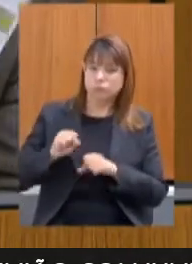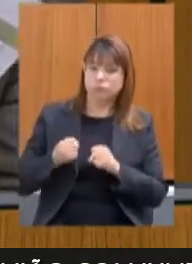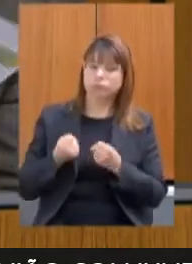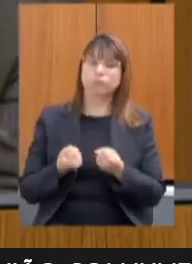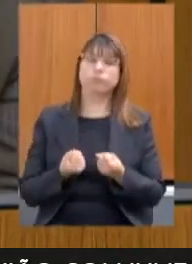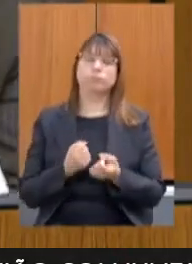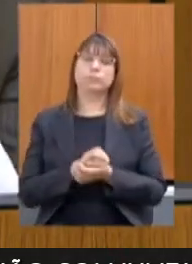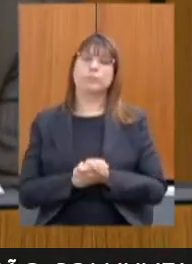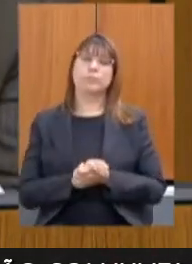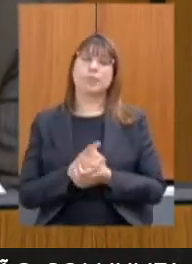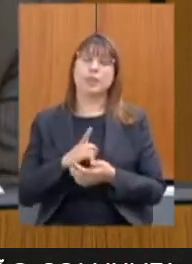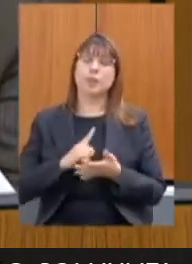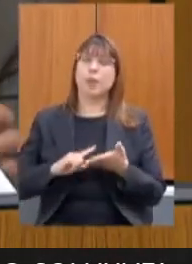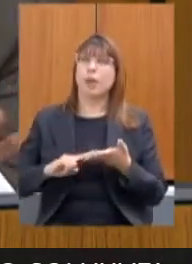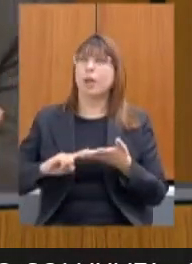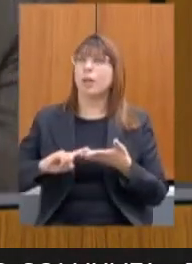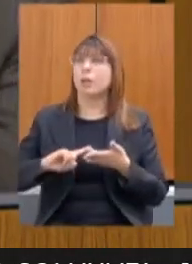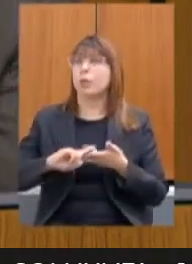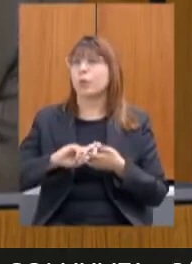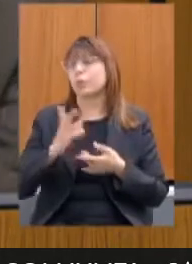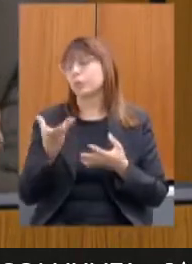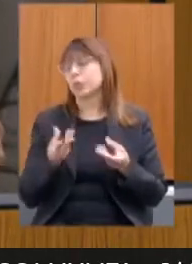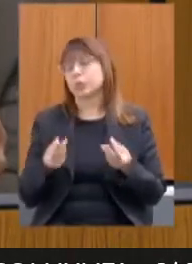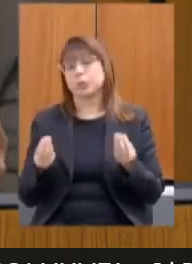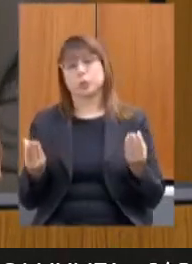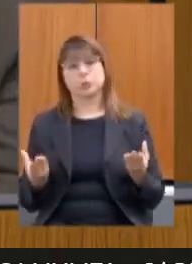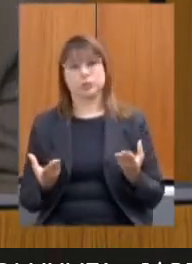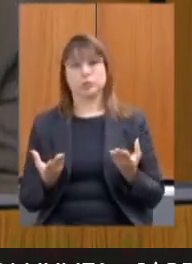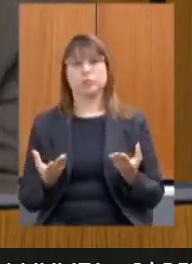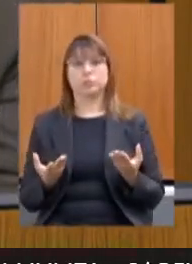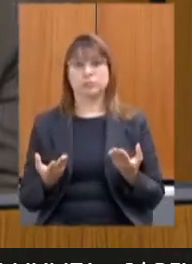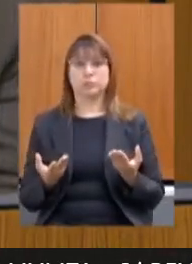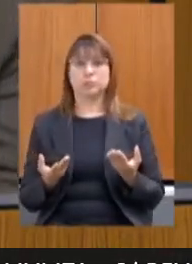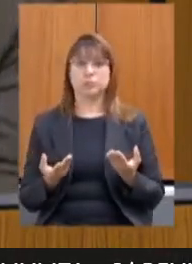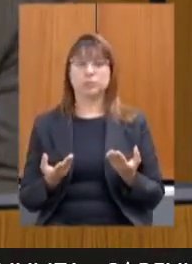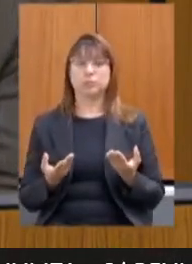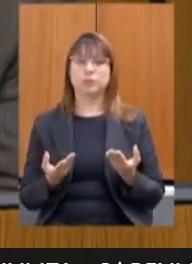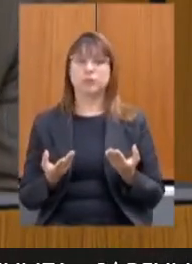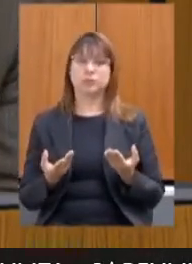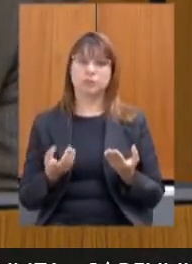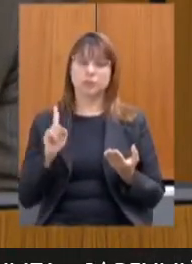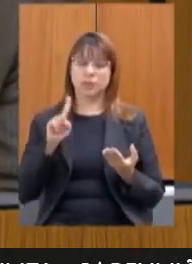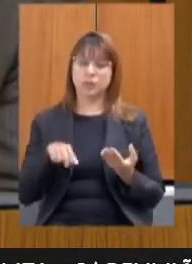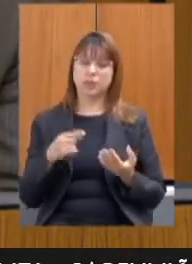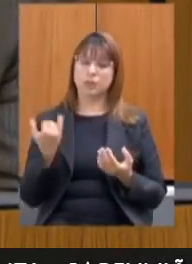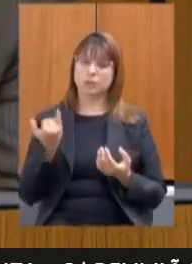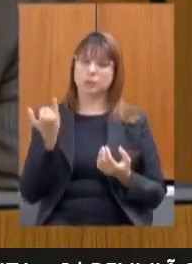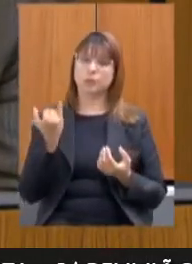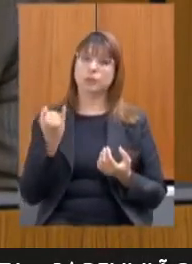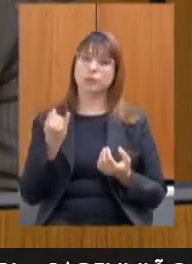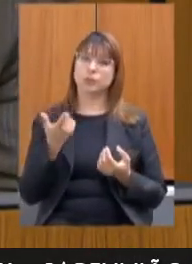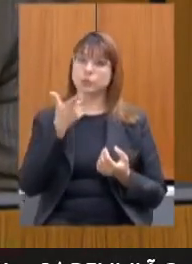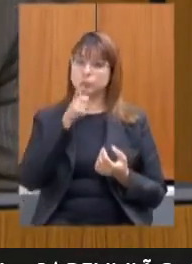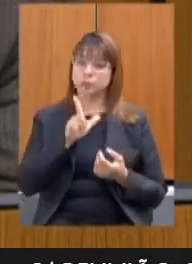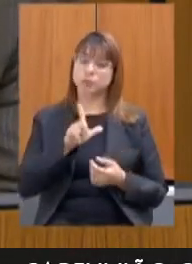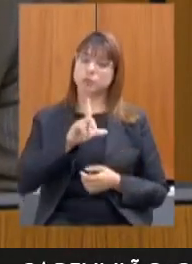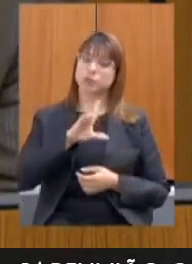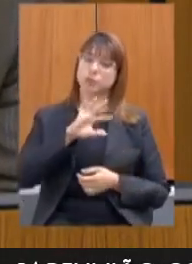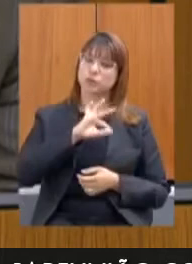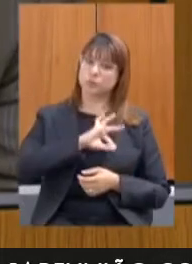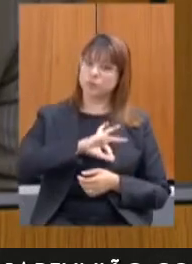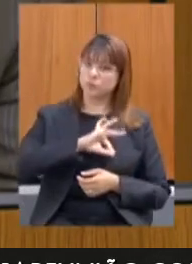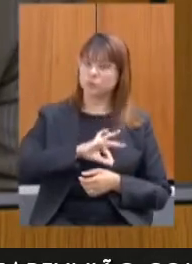e tantas outras que criam algo que eu vi falar aqui de fundamental que é a criação de emprego e renda